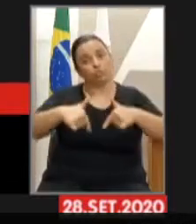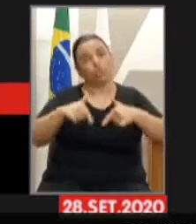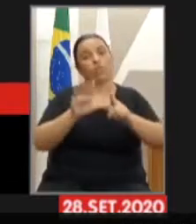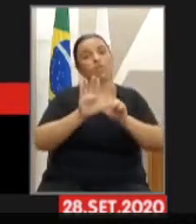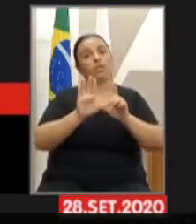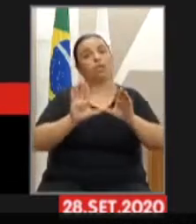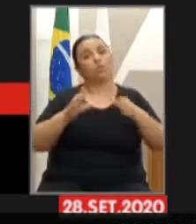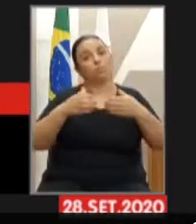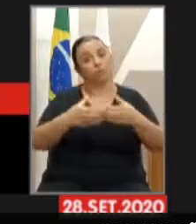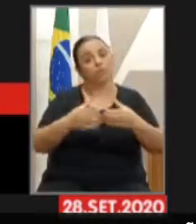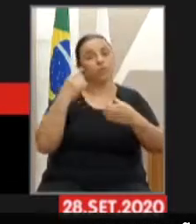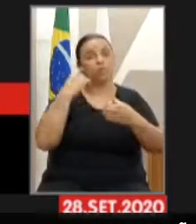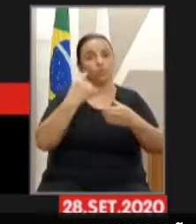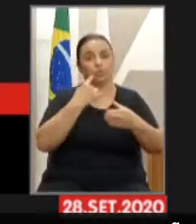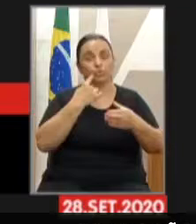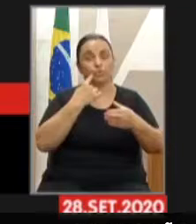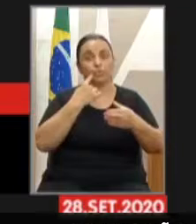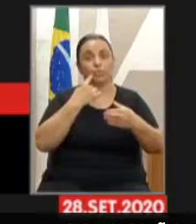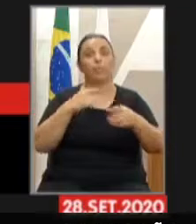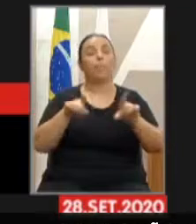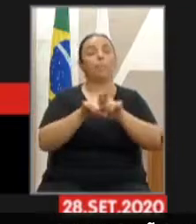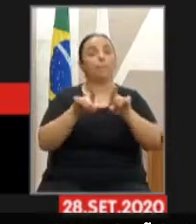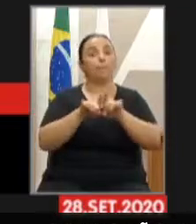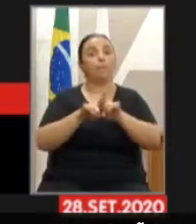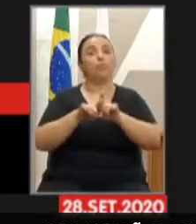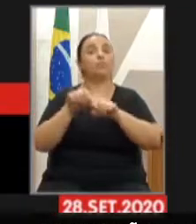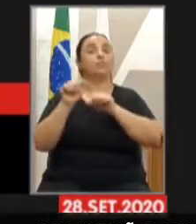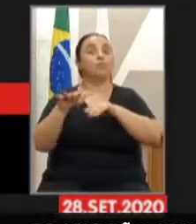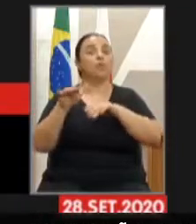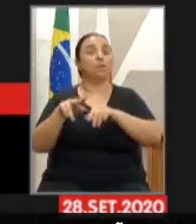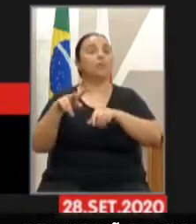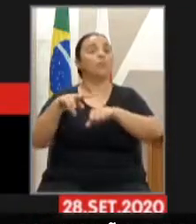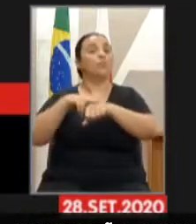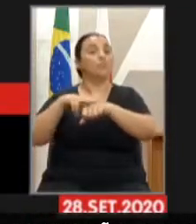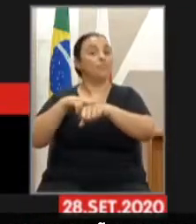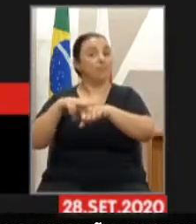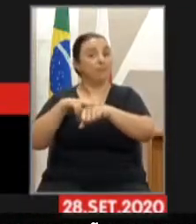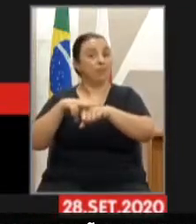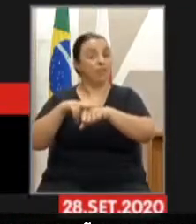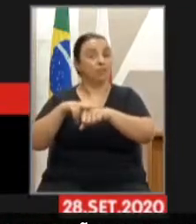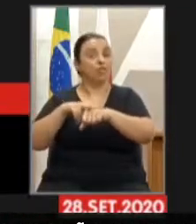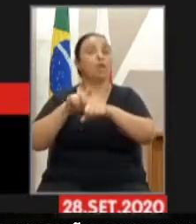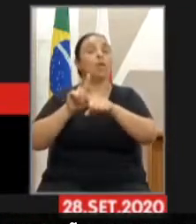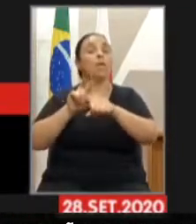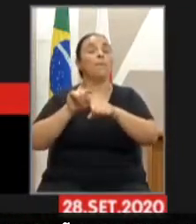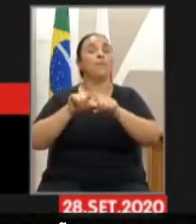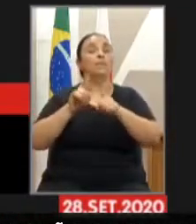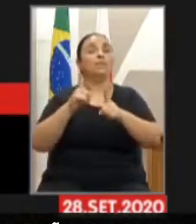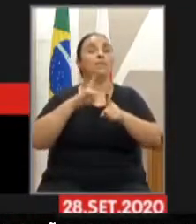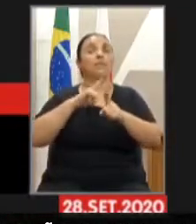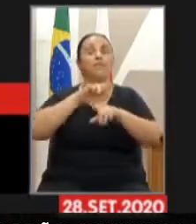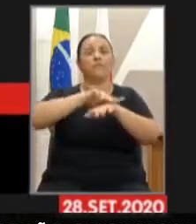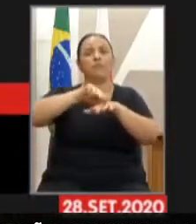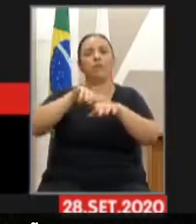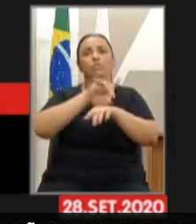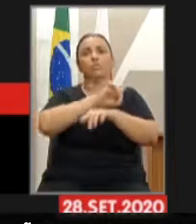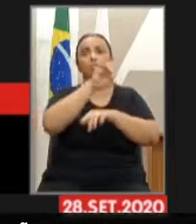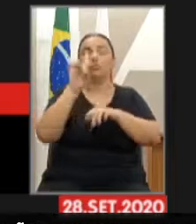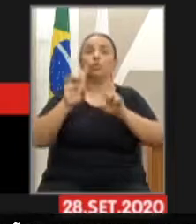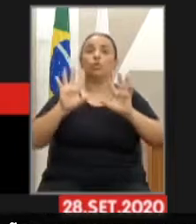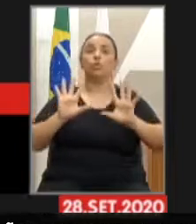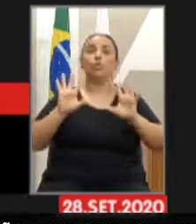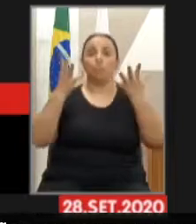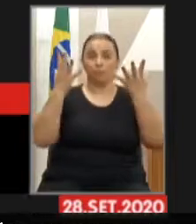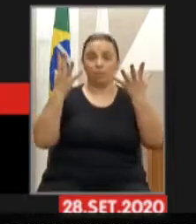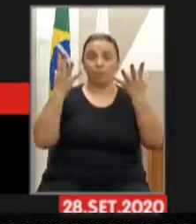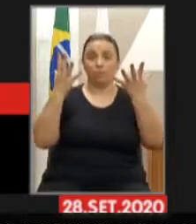verde. Porém, uma comunidade em específico também medica o mês de setembro com muitas datas comemorativas. Estamos falando da comunidade